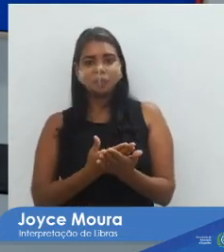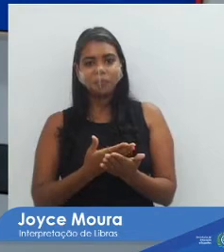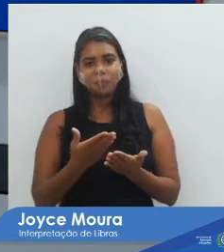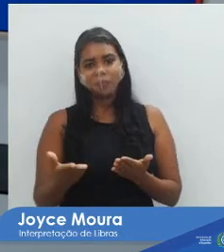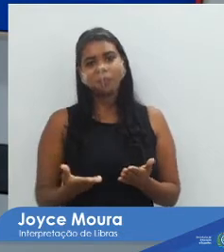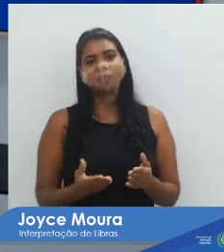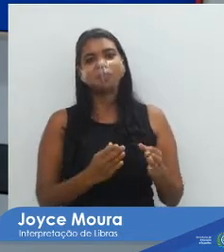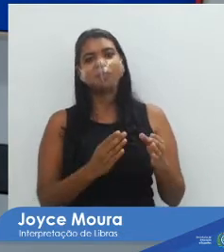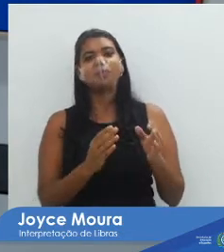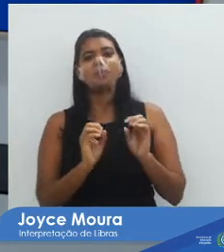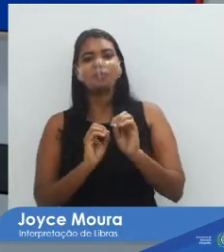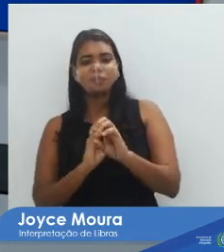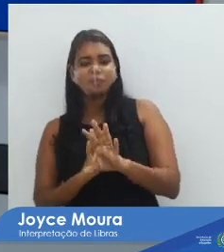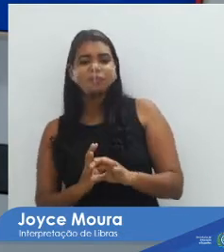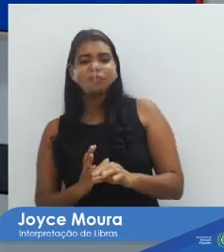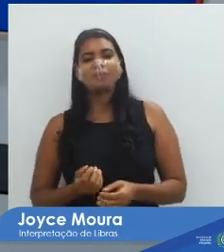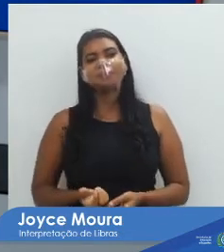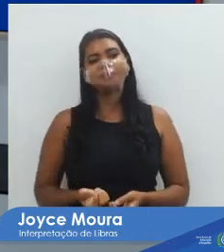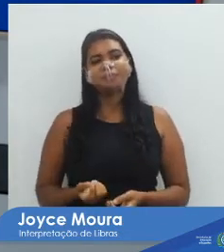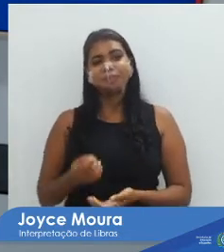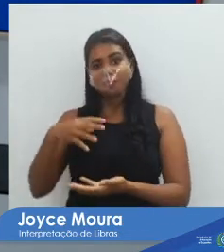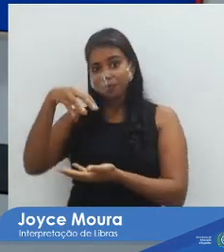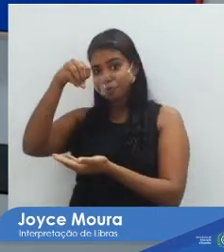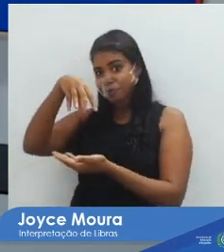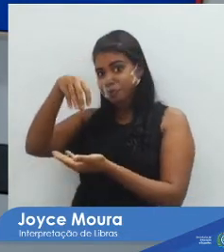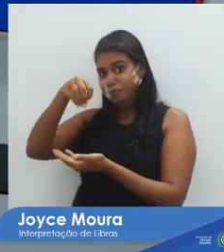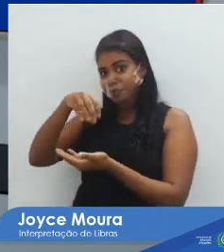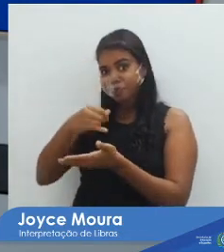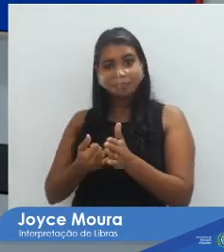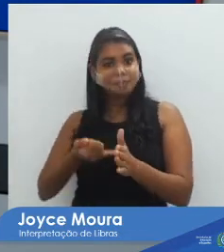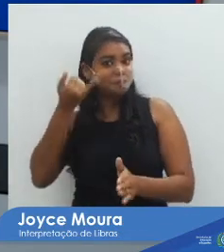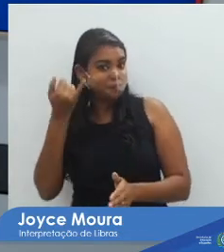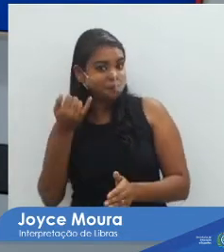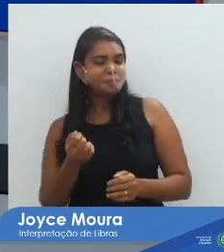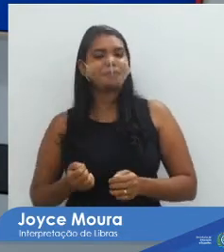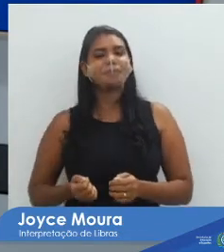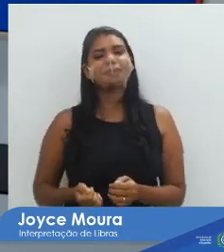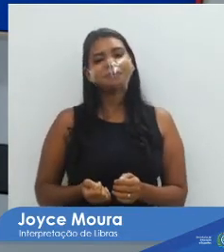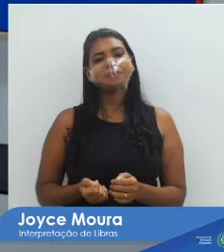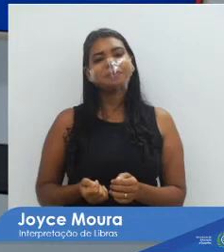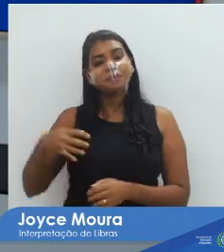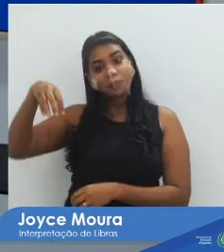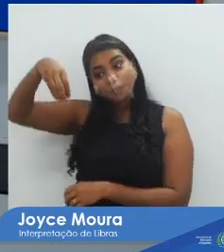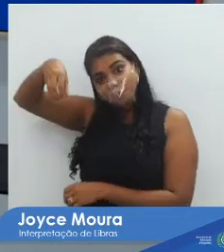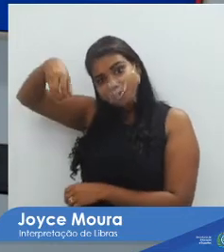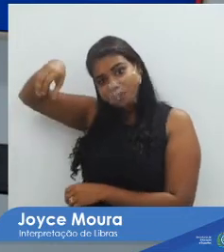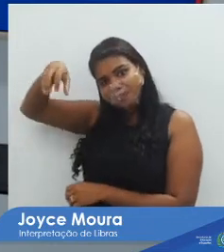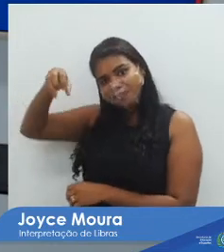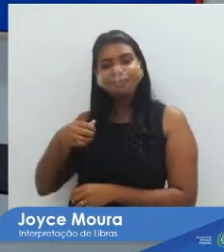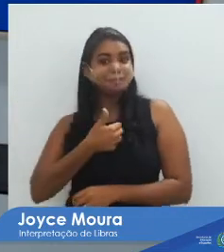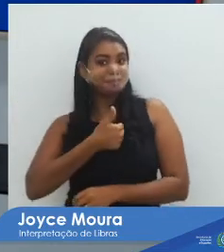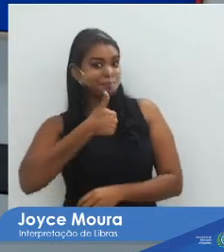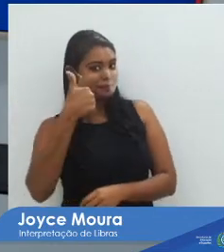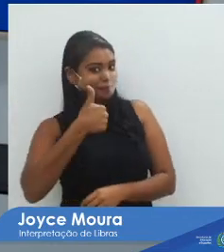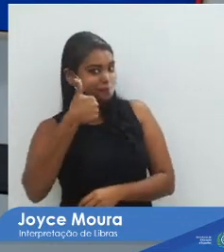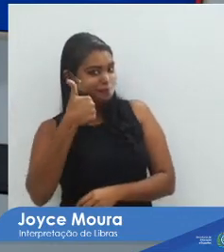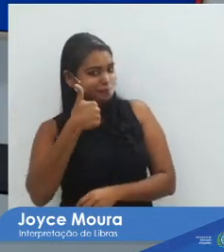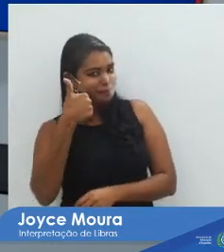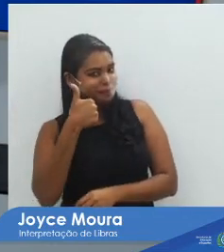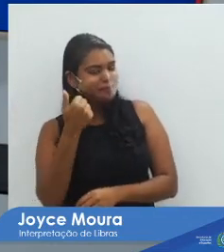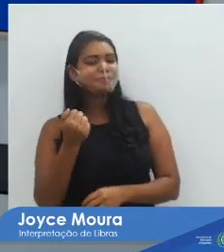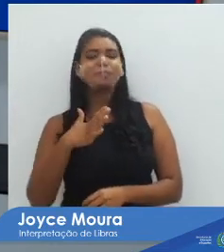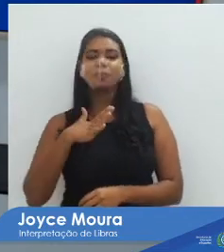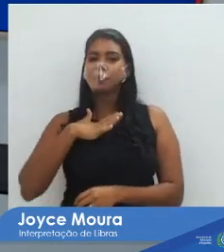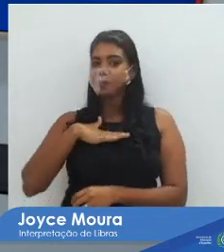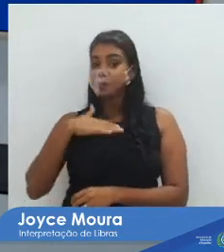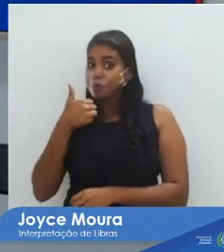conteúdo, nosso recadinho, se inscreve lá no canal, ativa o sininho, dá o joinha, dá o gostei, o